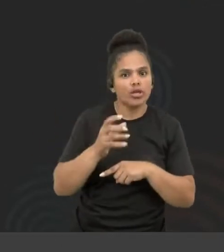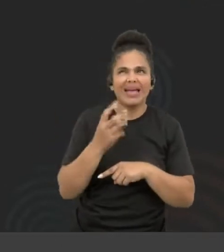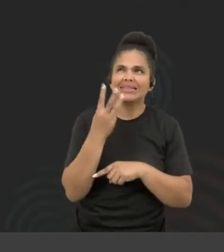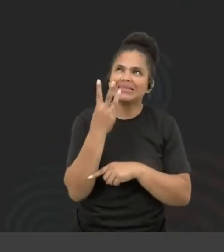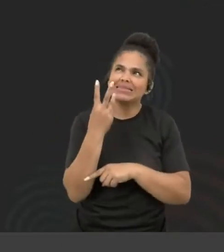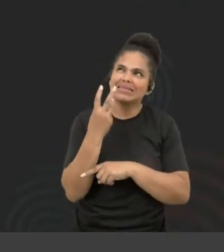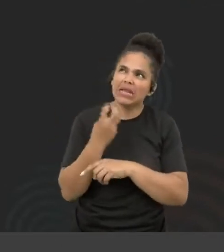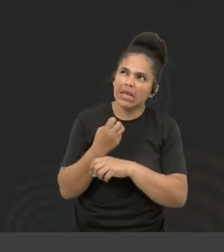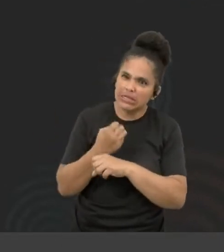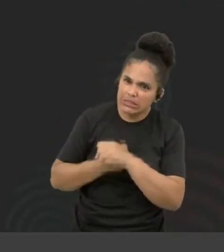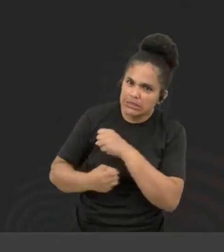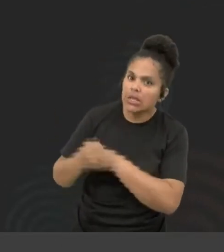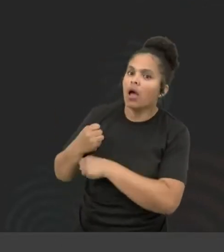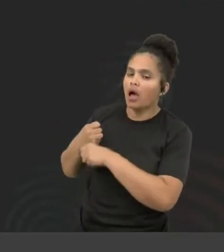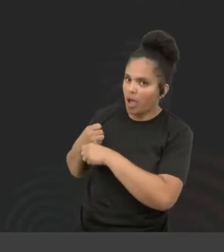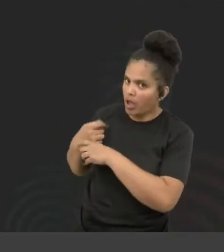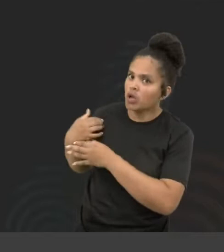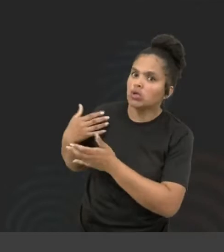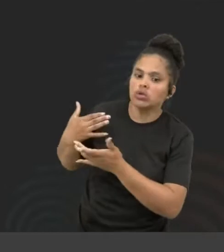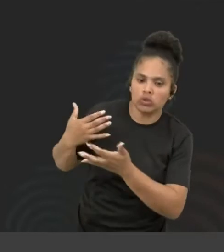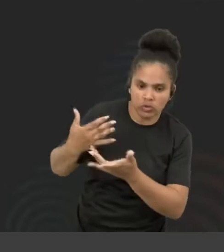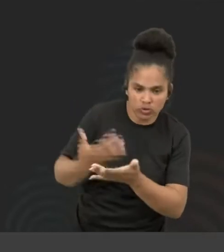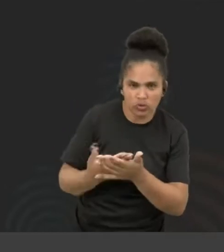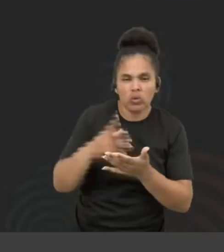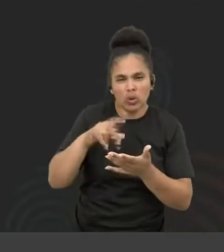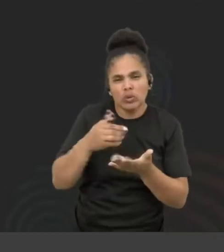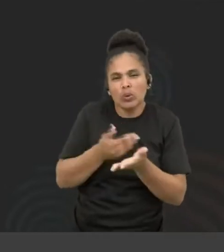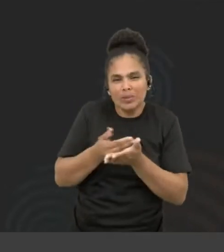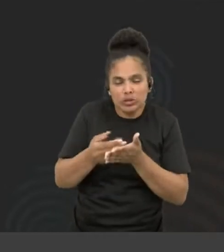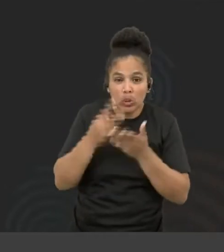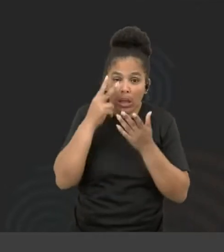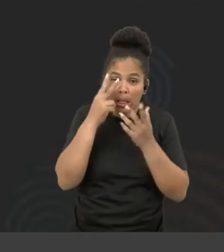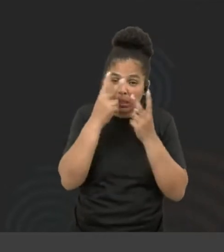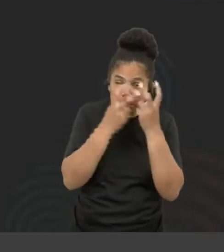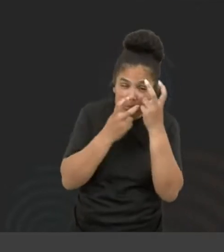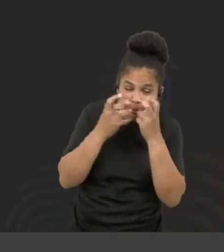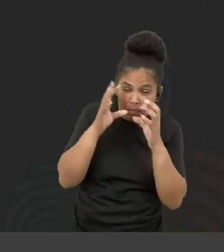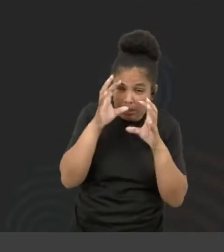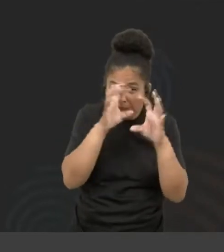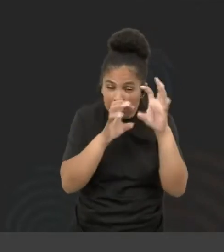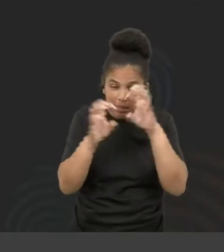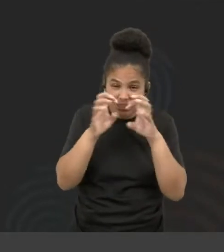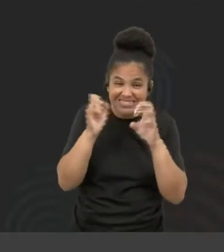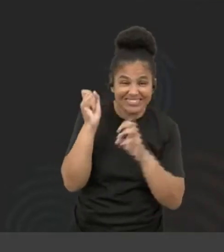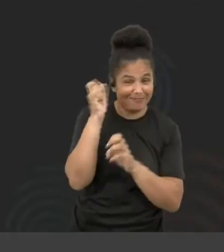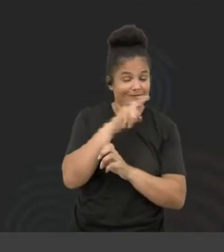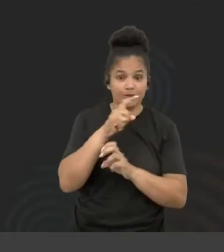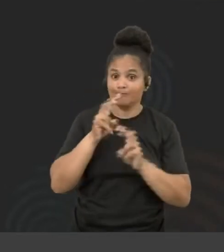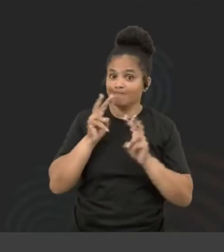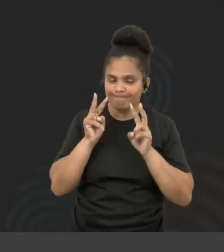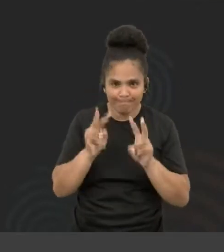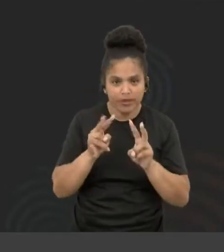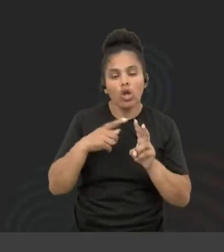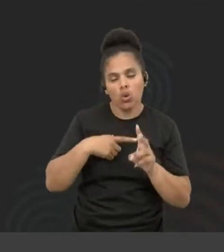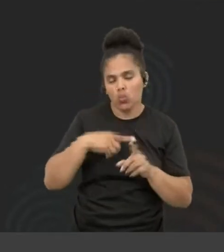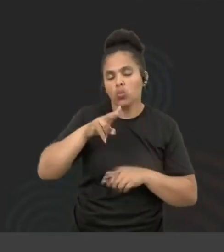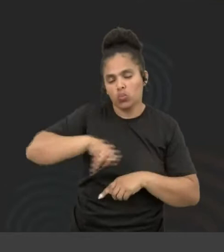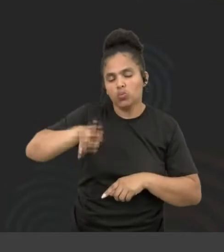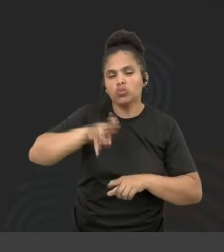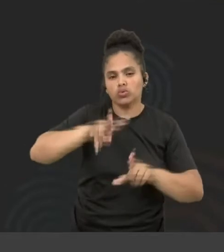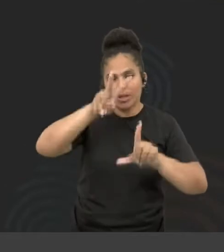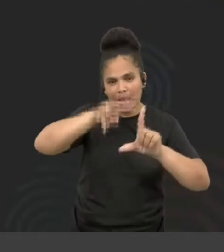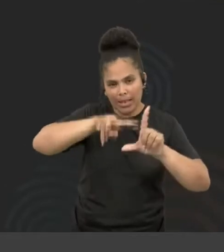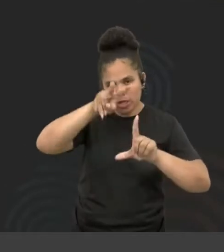quando a minha visão começou a degringolar, a gente fala que ficou realmente muito difícil de enxergar. Eu uso leitor de tela, eu ainda